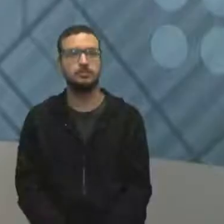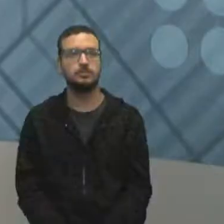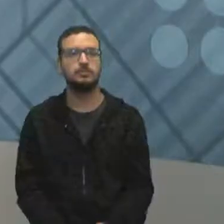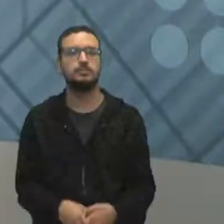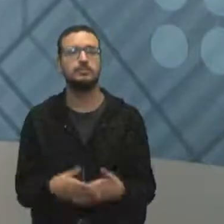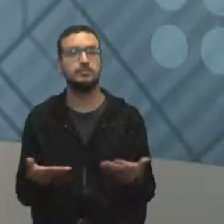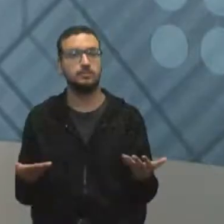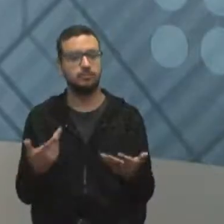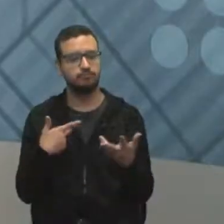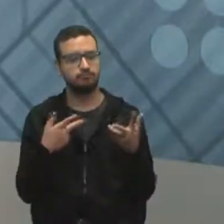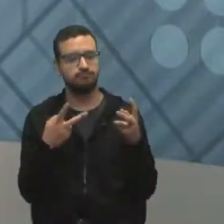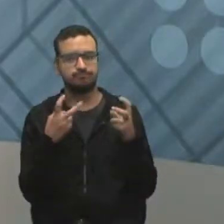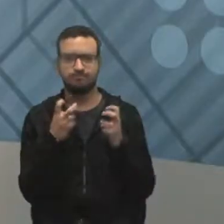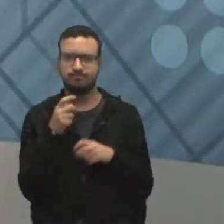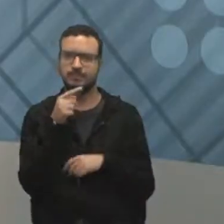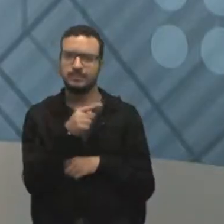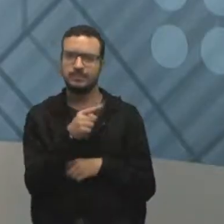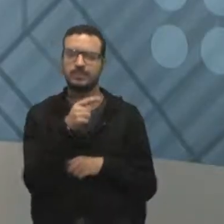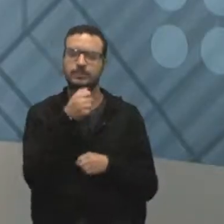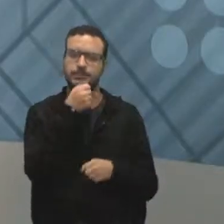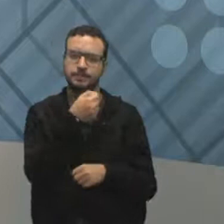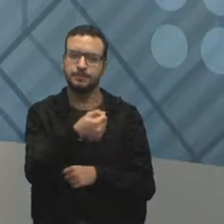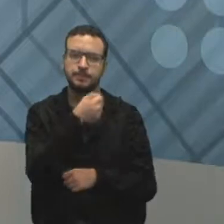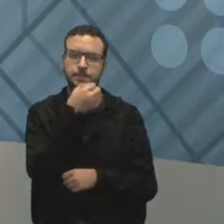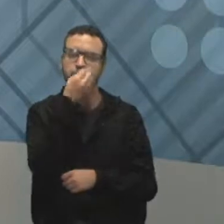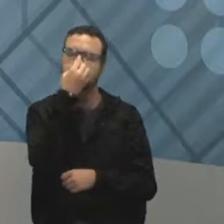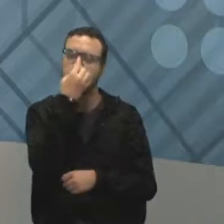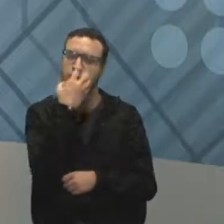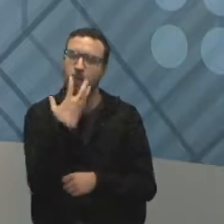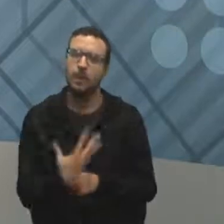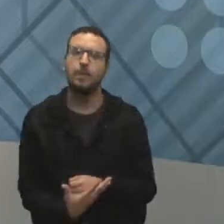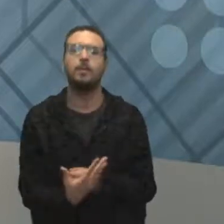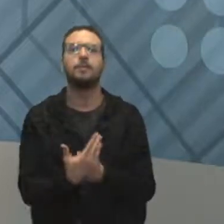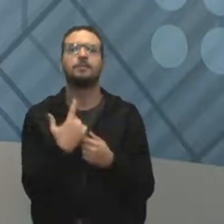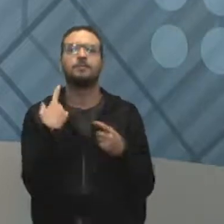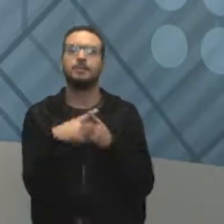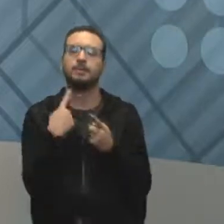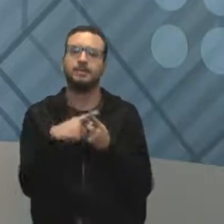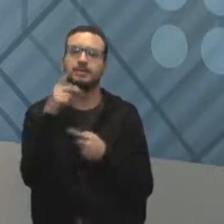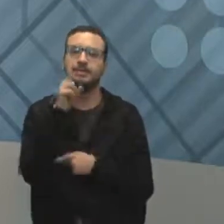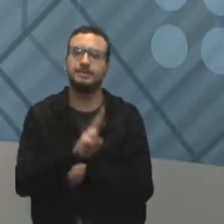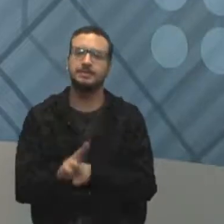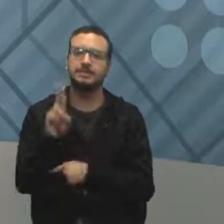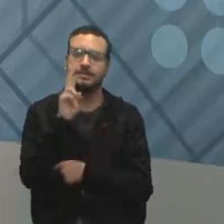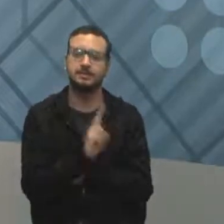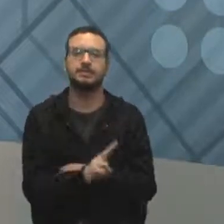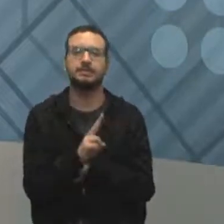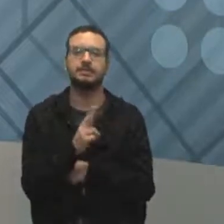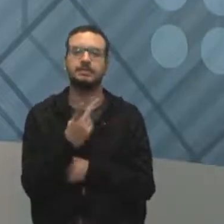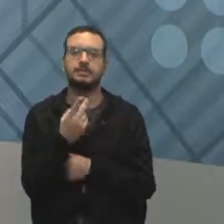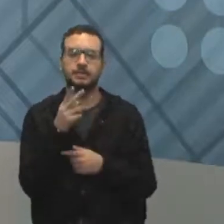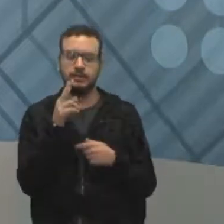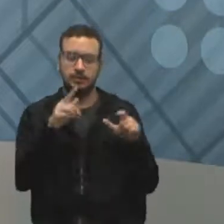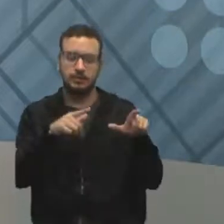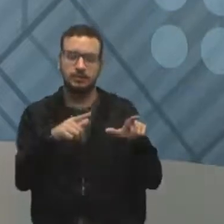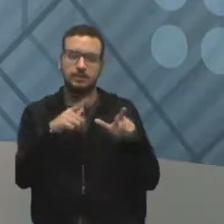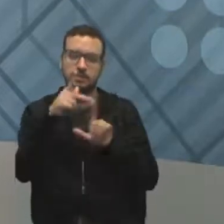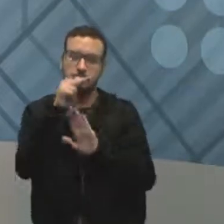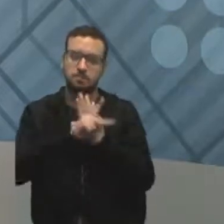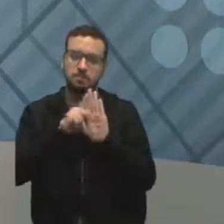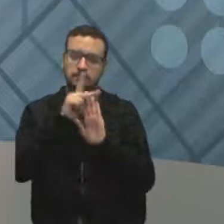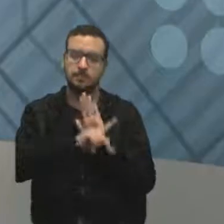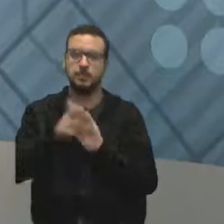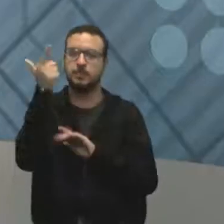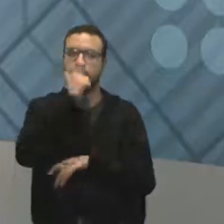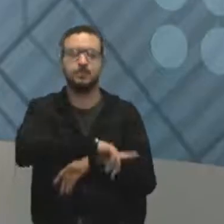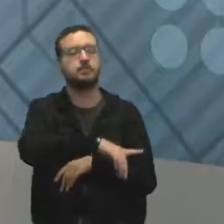A gente percebe através da reportagem, então, que nós podemos utilizar o gerenciamento de projetos para a implantação de certificações, como de